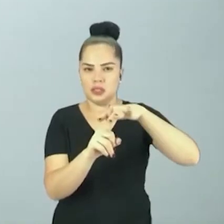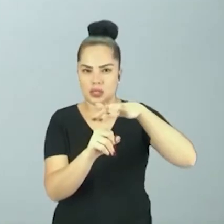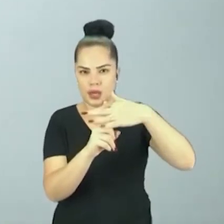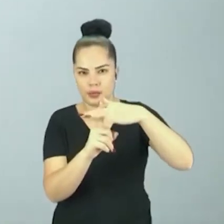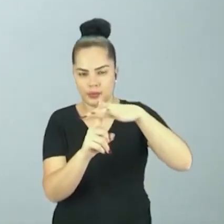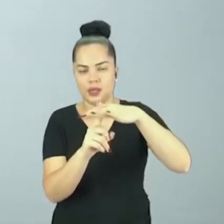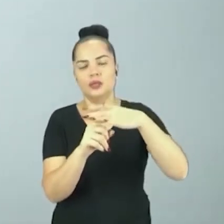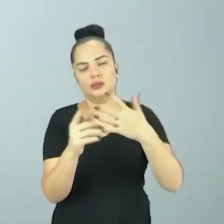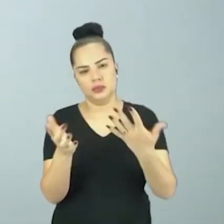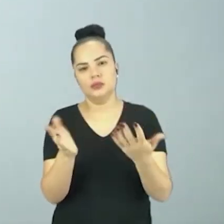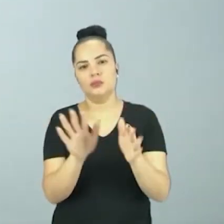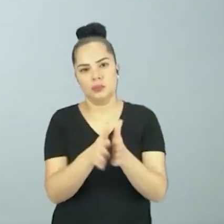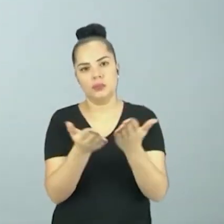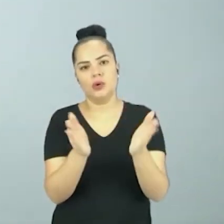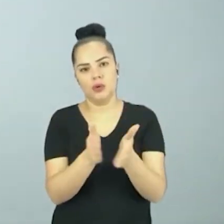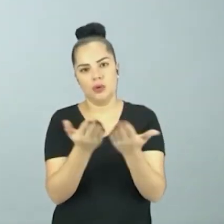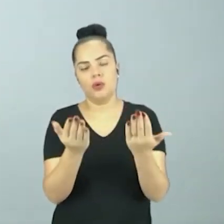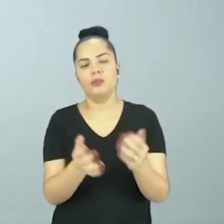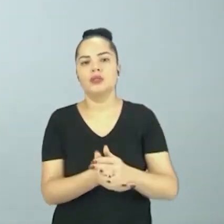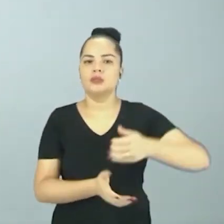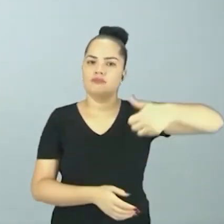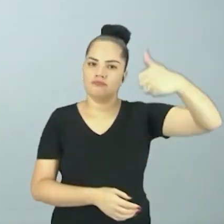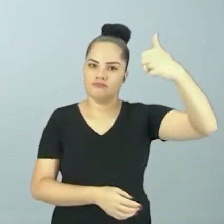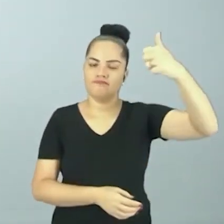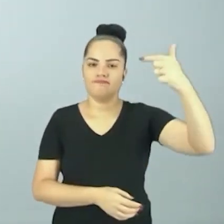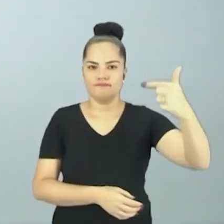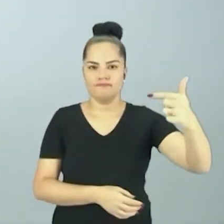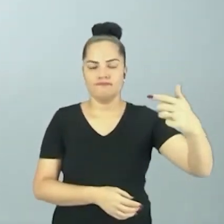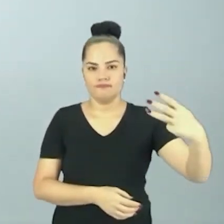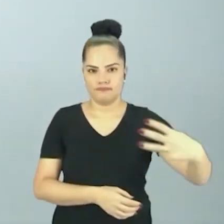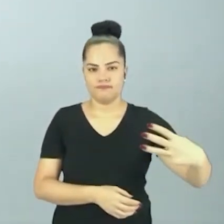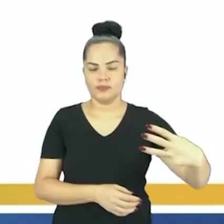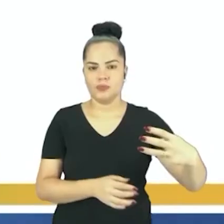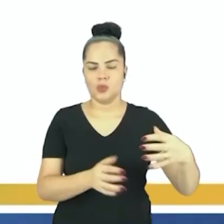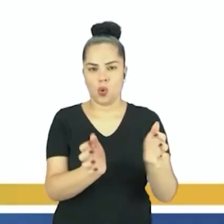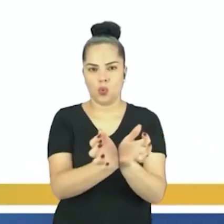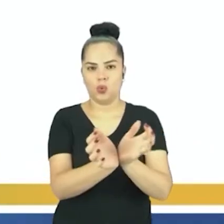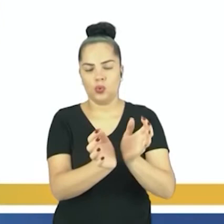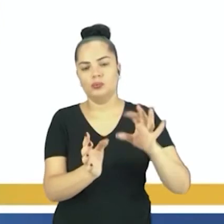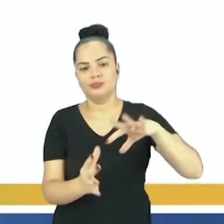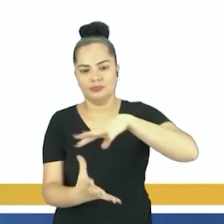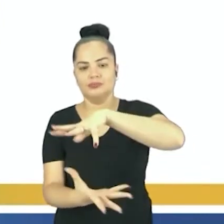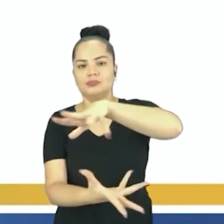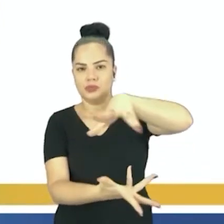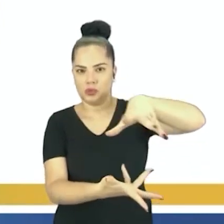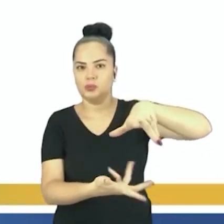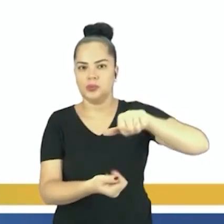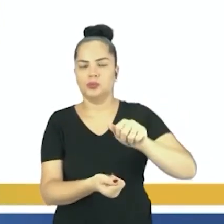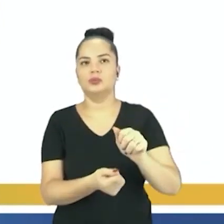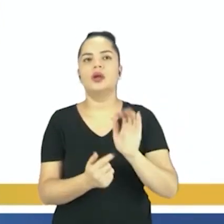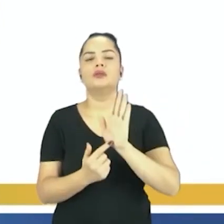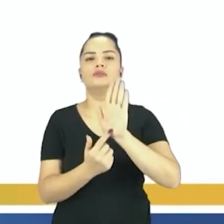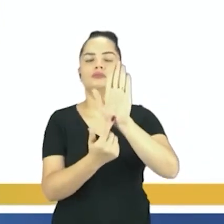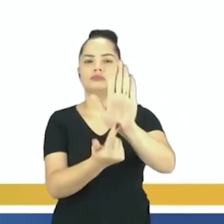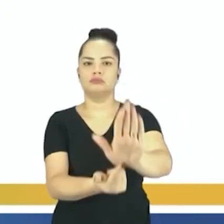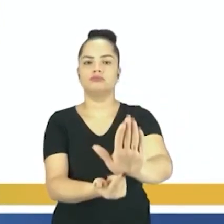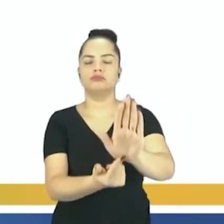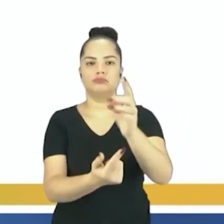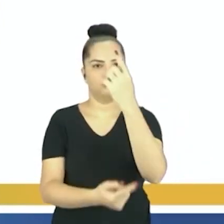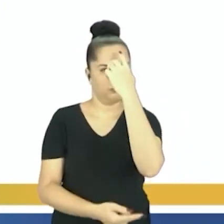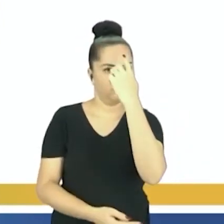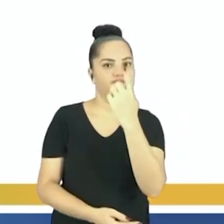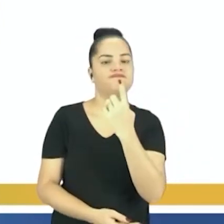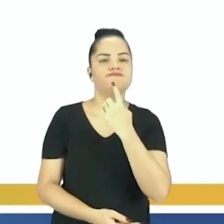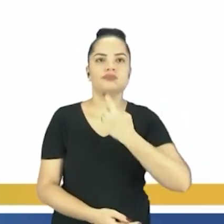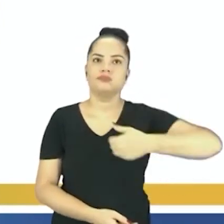capitalistas. Por isso, primeiro, segundo e terceiro mundo. Então, aí está a ilustração de quem era considerado o primeiro mundo